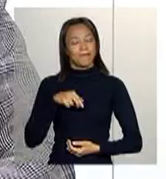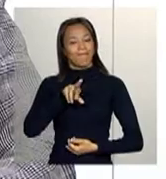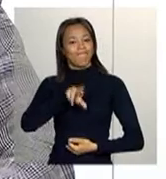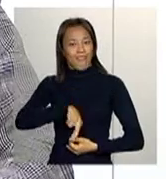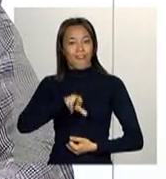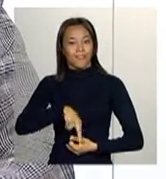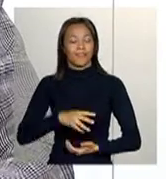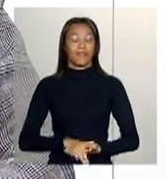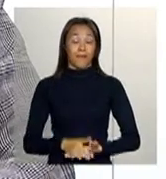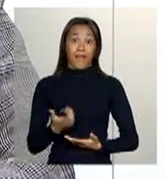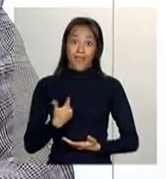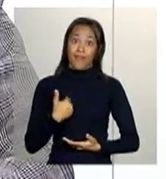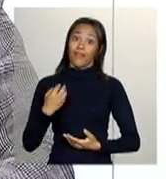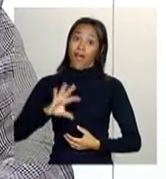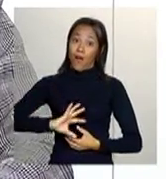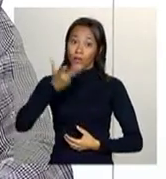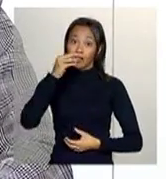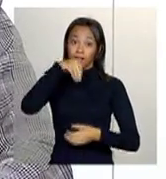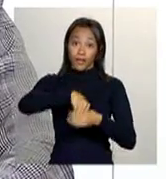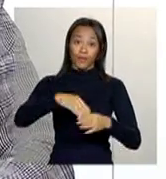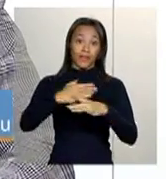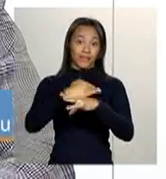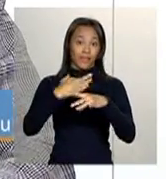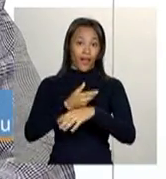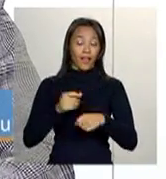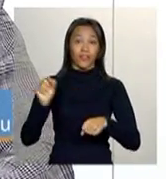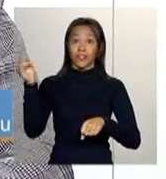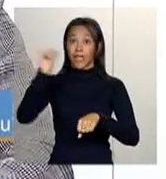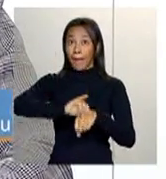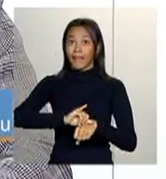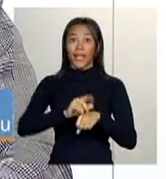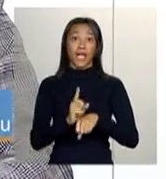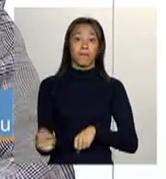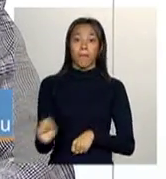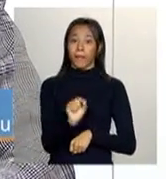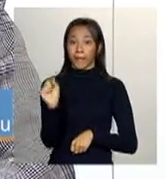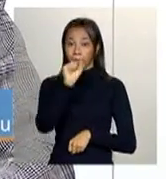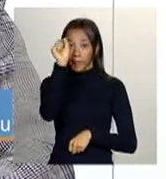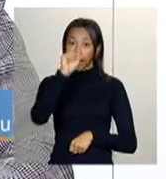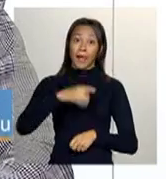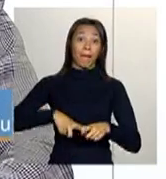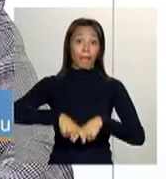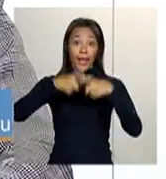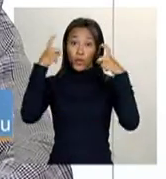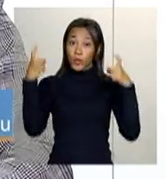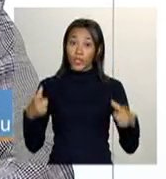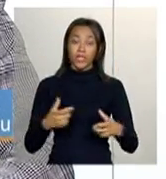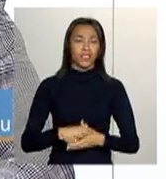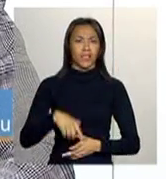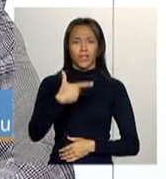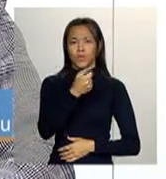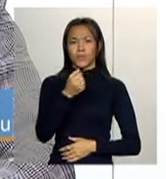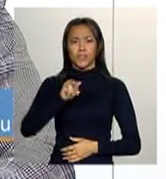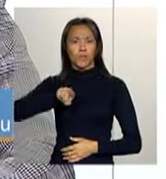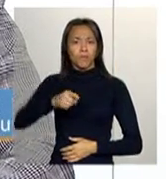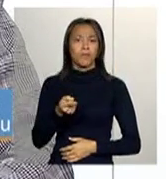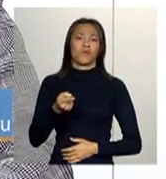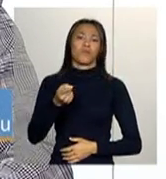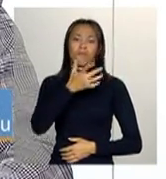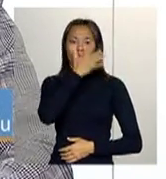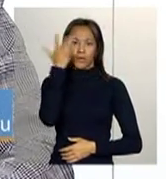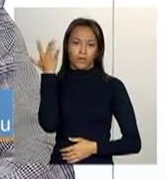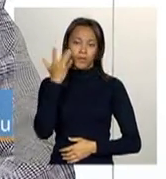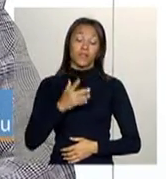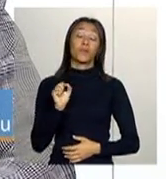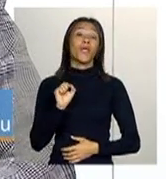É um fenômeno urbano, basicamente, né? Mas que atinge a maior parte das cidades, que tem mais de 200 mil habitantes. Então,